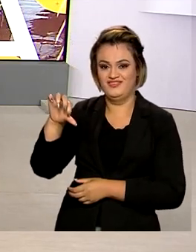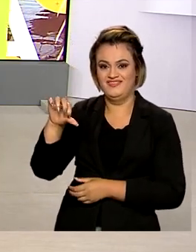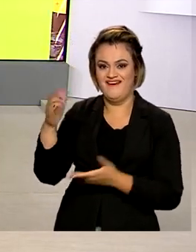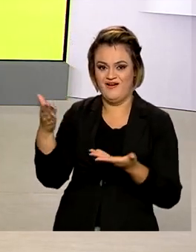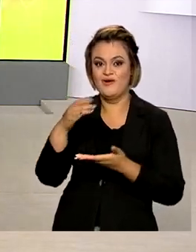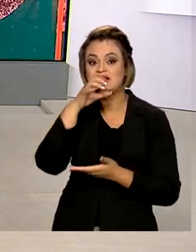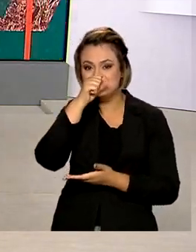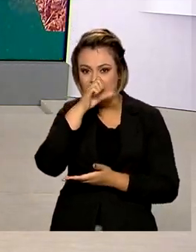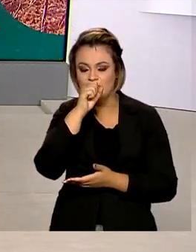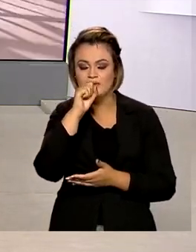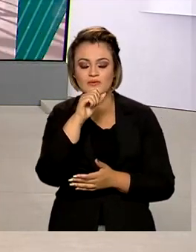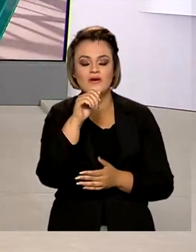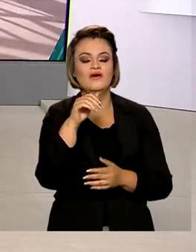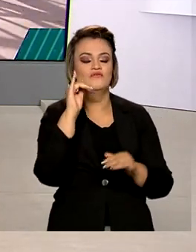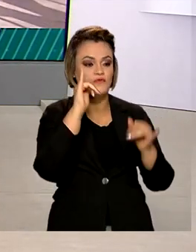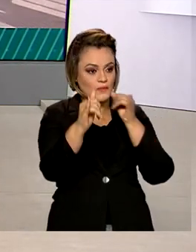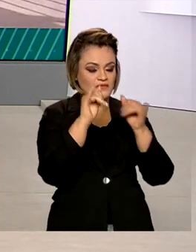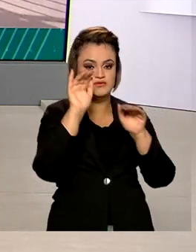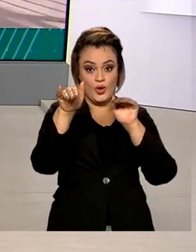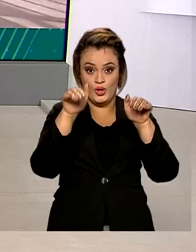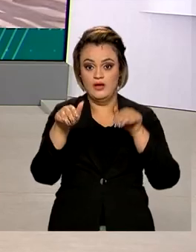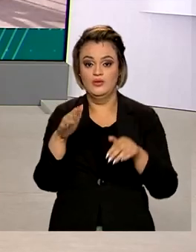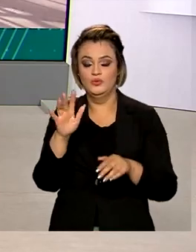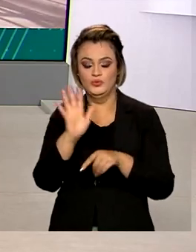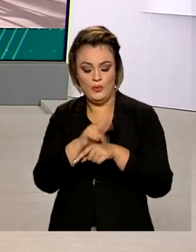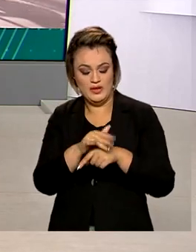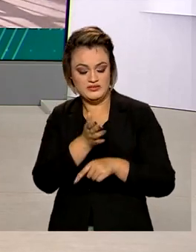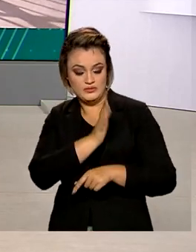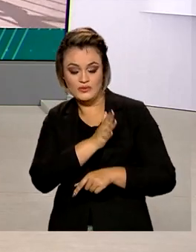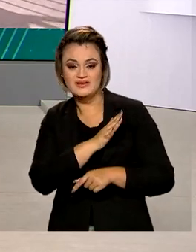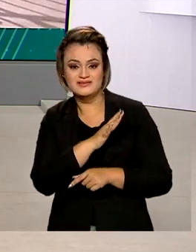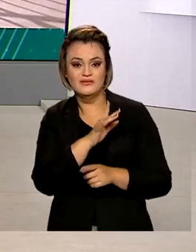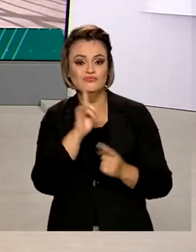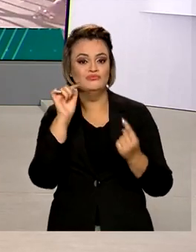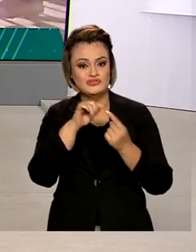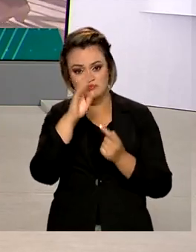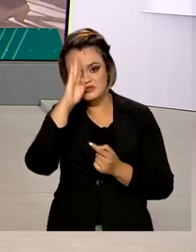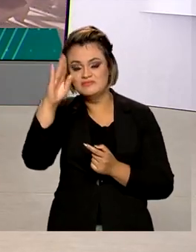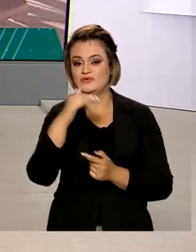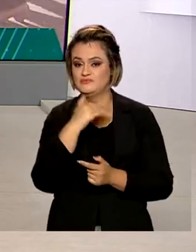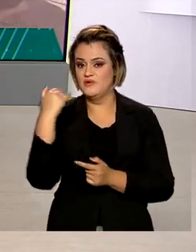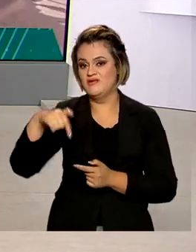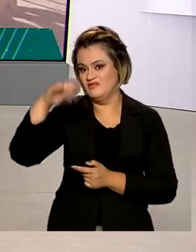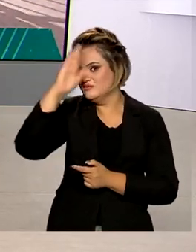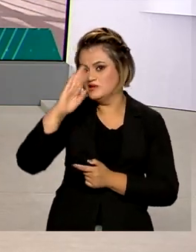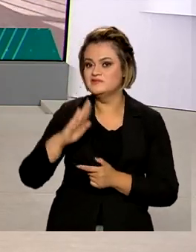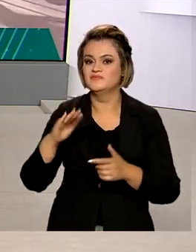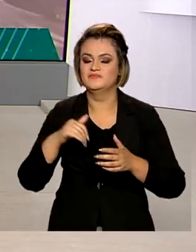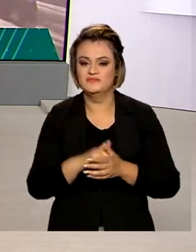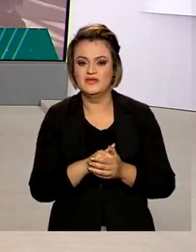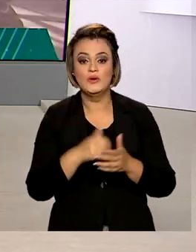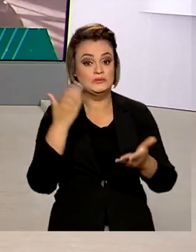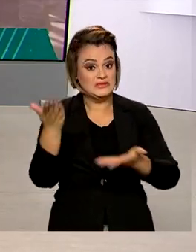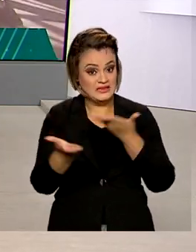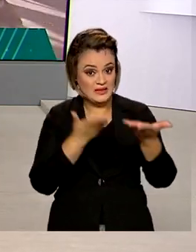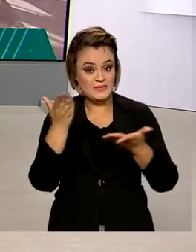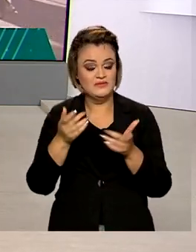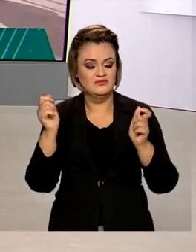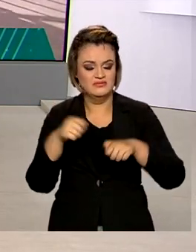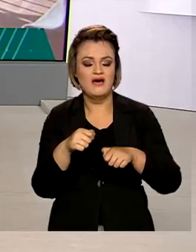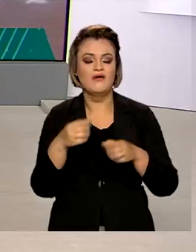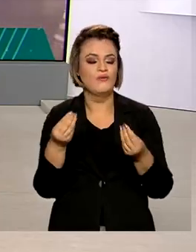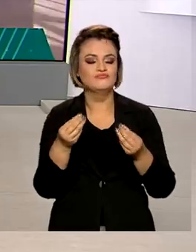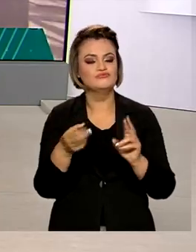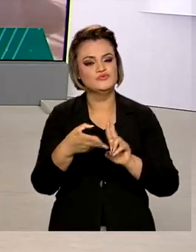alertar que as doenças do coração são a principal causa de morte no Brasil. Todo tratamento pode ser